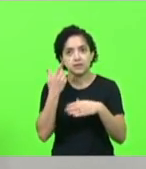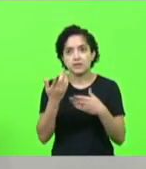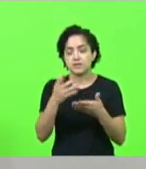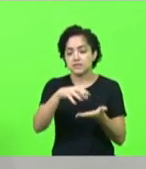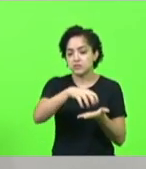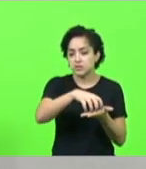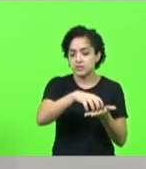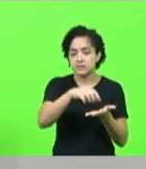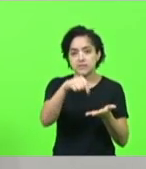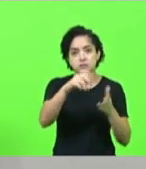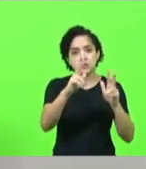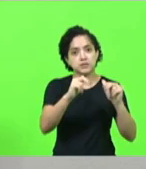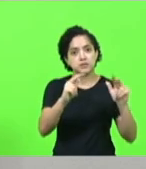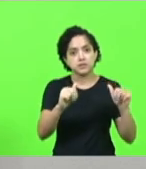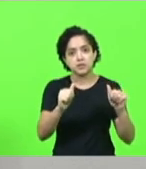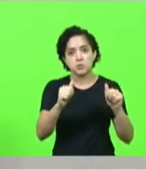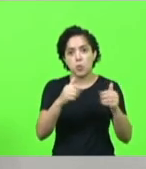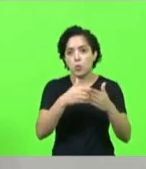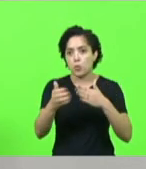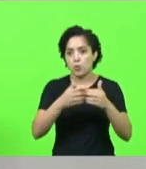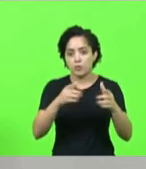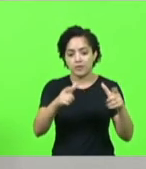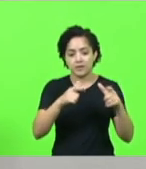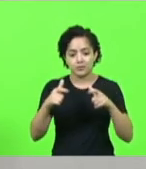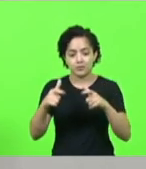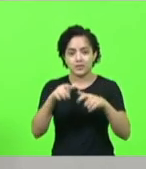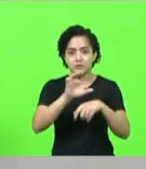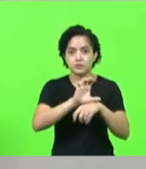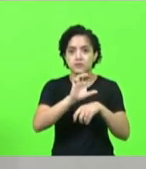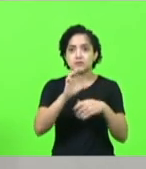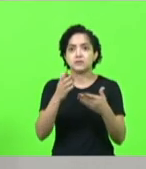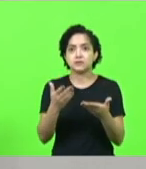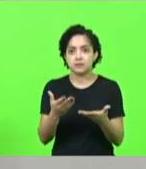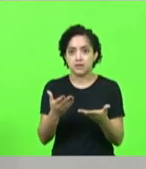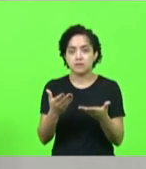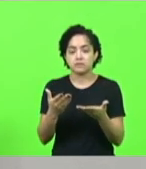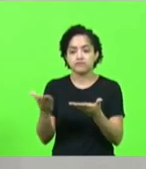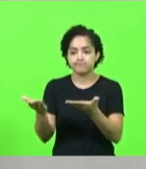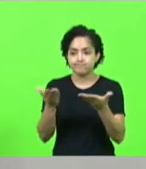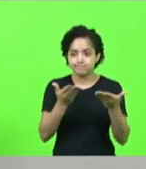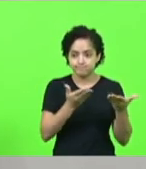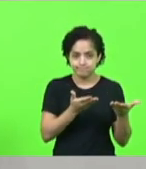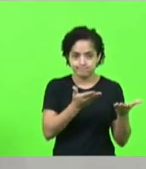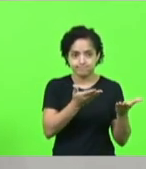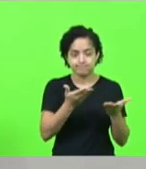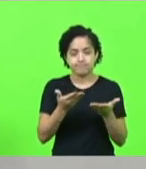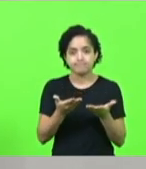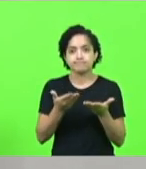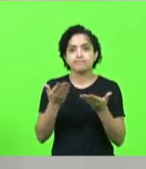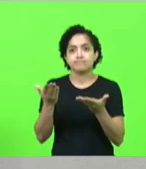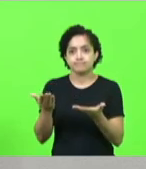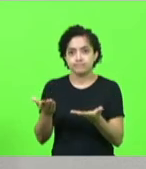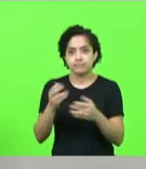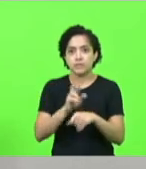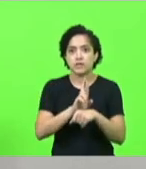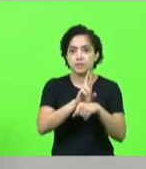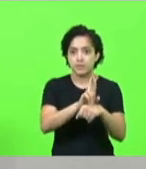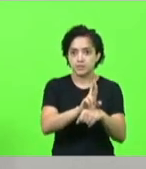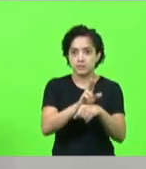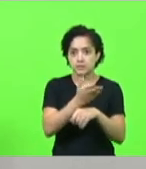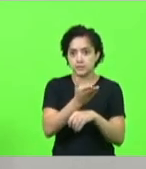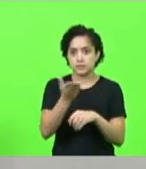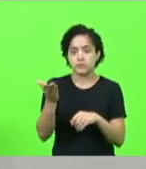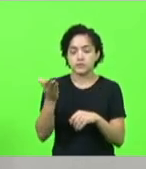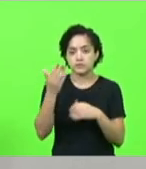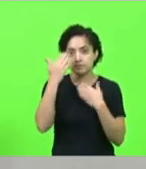aqui em Florianópolis ou seja qualquer unidade estamos ao dispor da sociedade catarinense representada pelos senhores